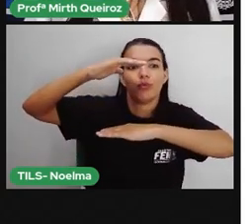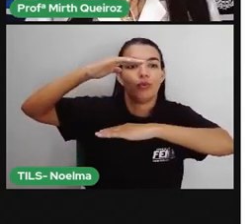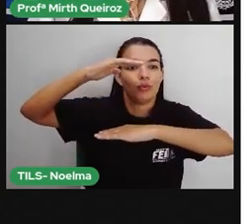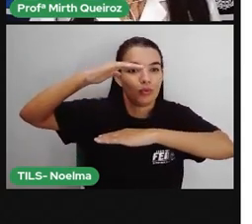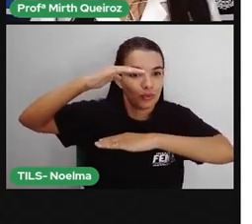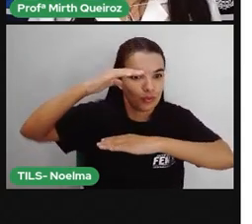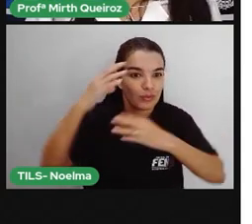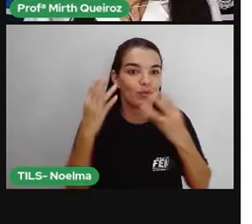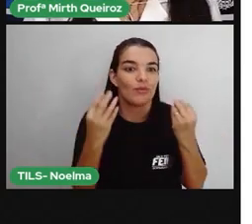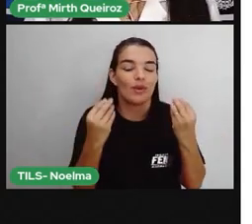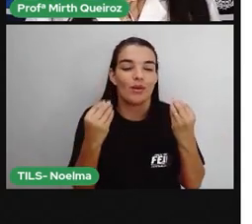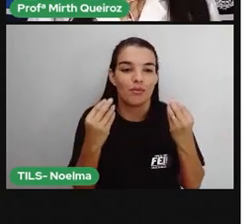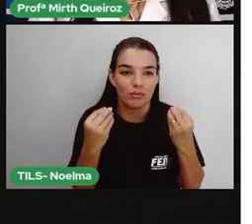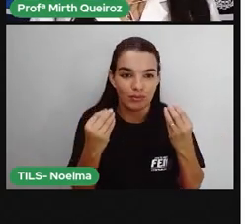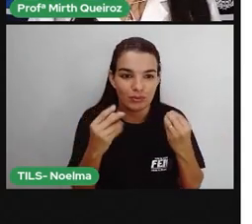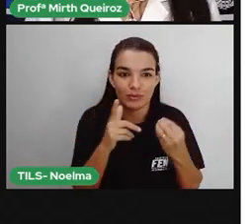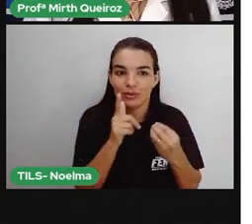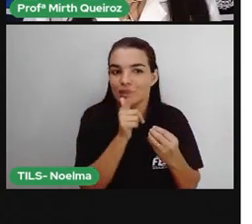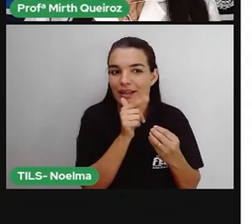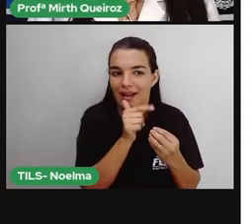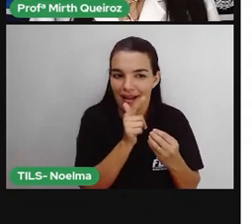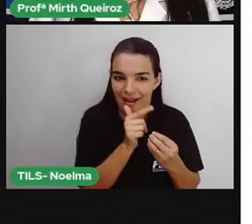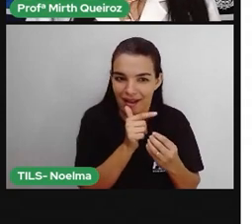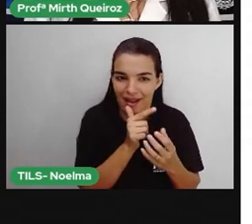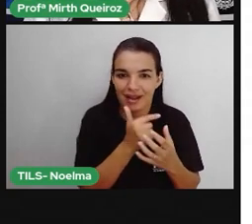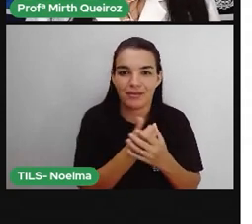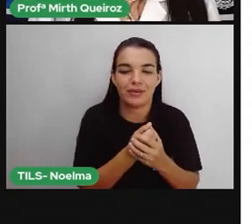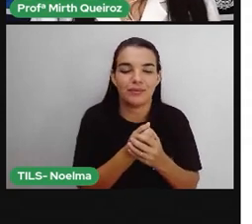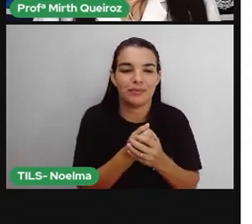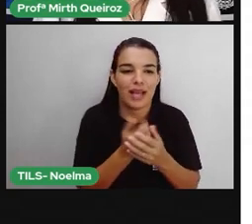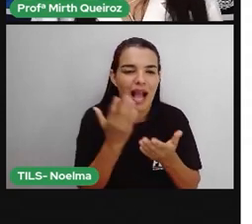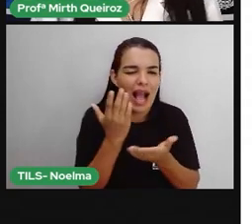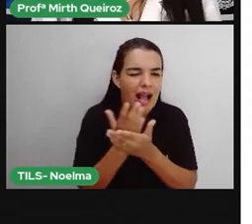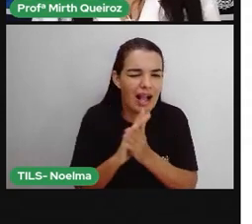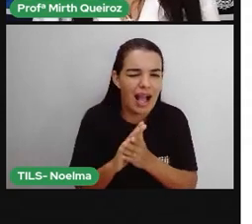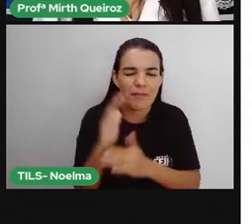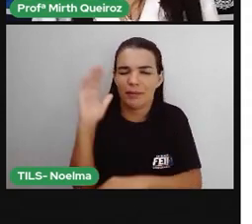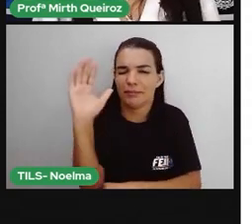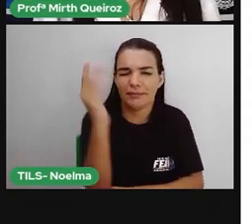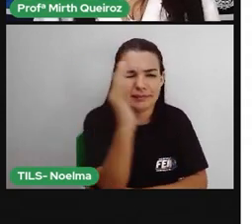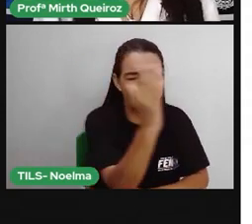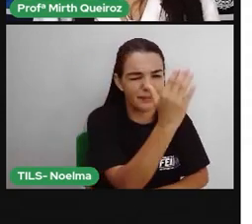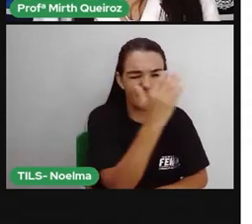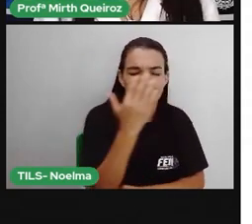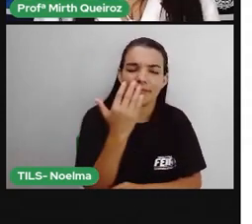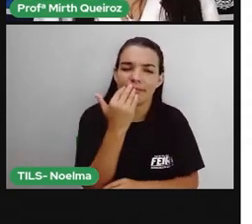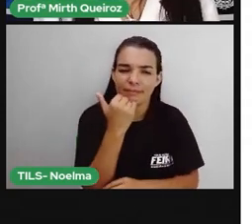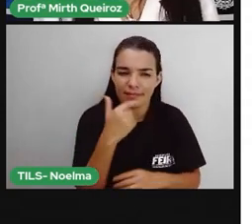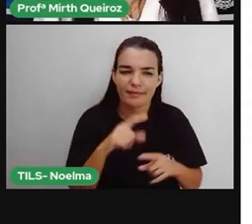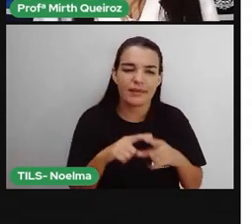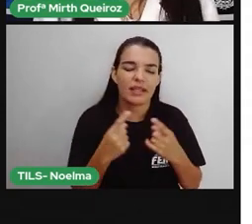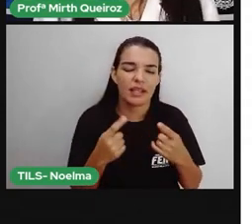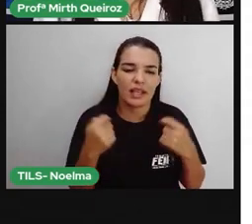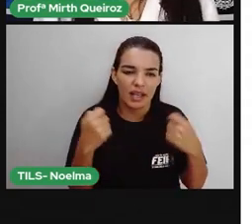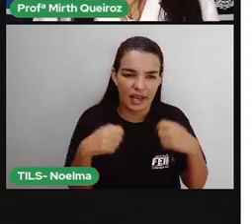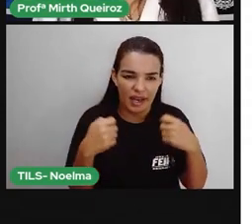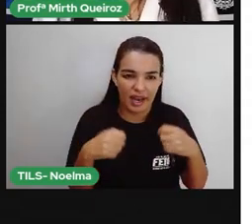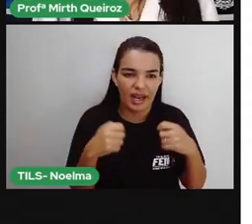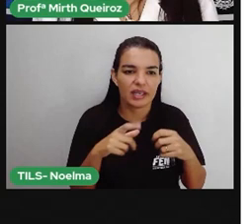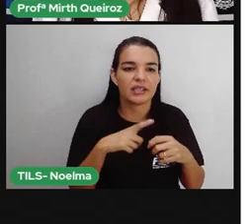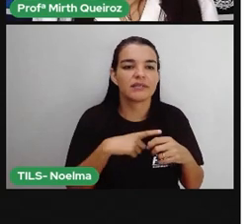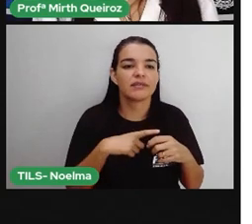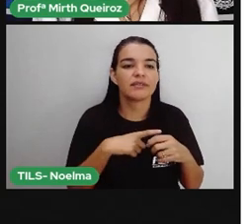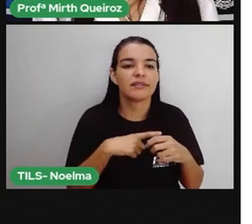regiões ali, as pontações, né? Dessa região. Por isso que a gente fala de uma